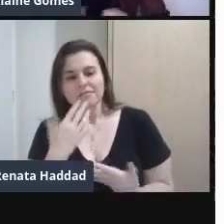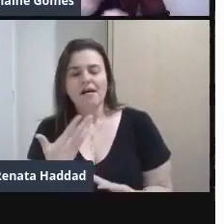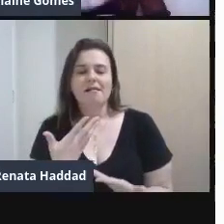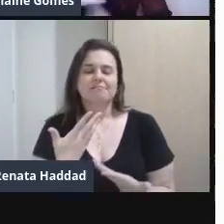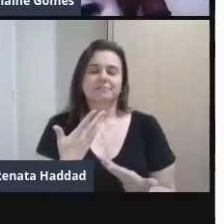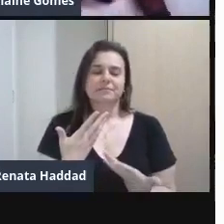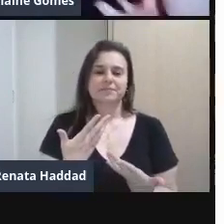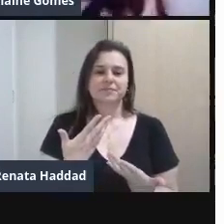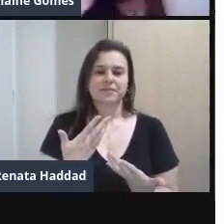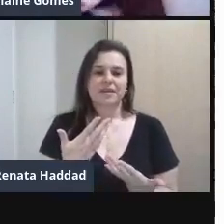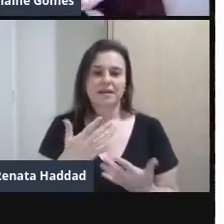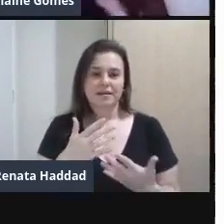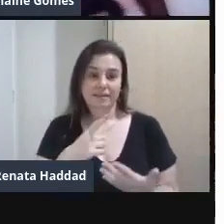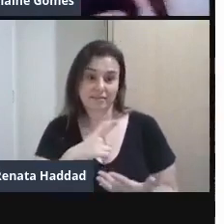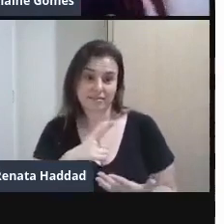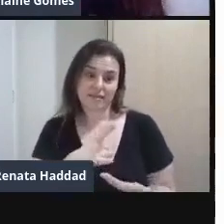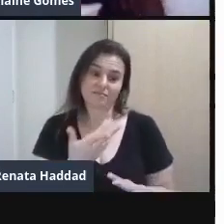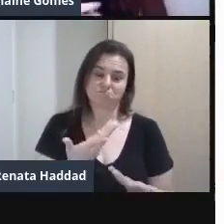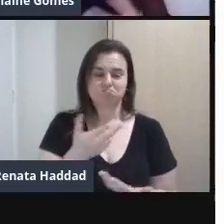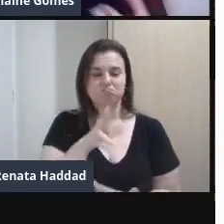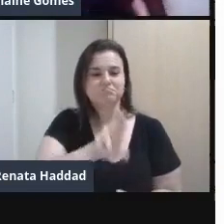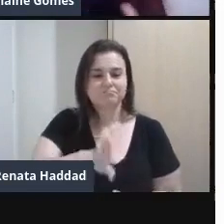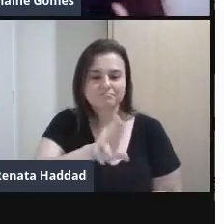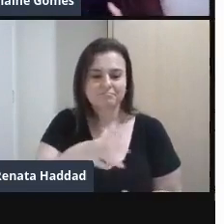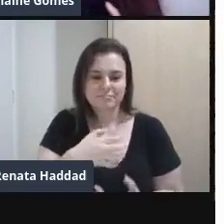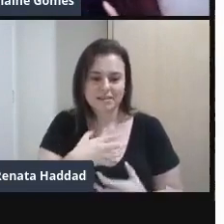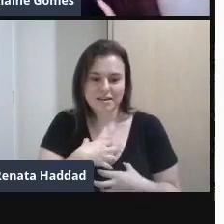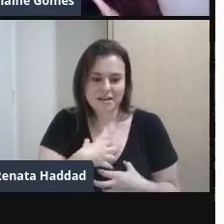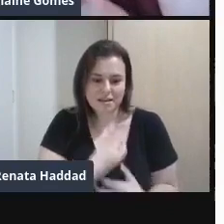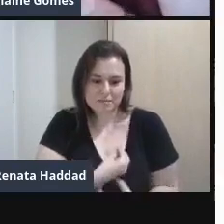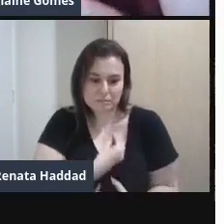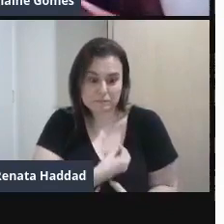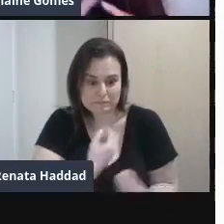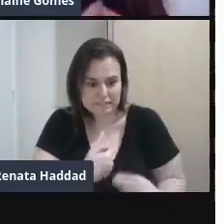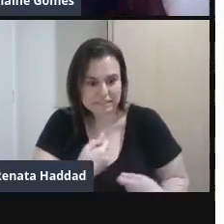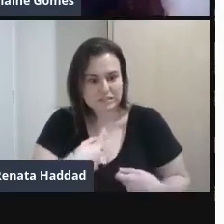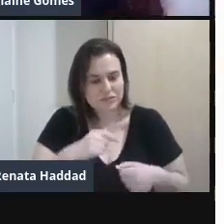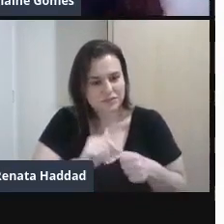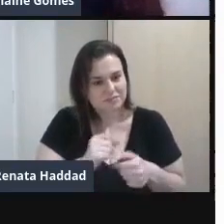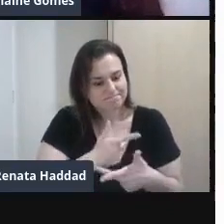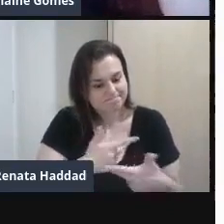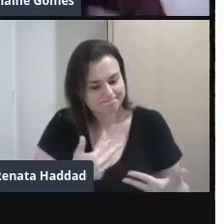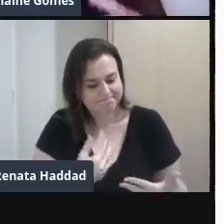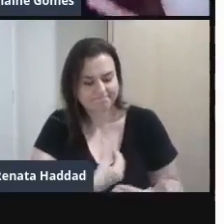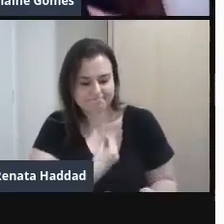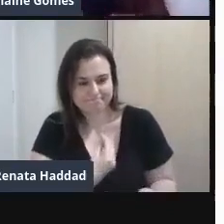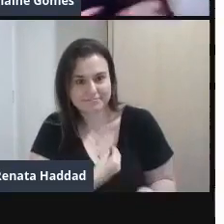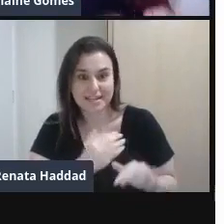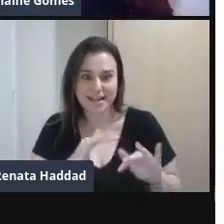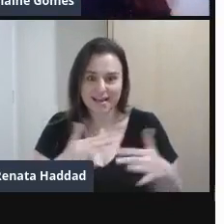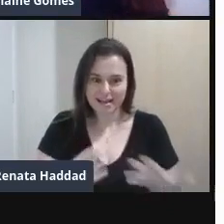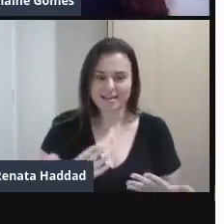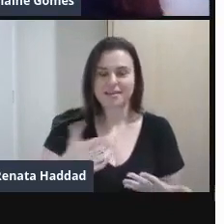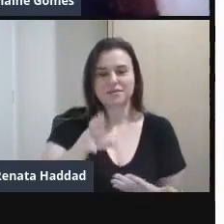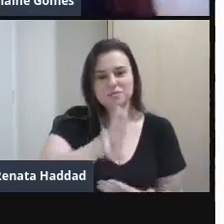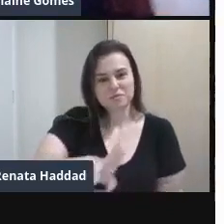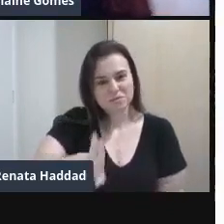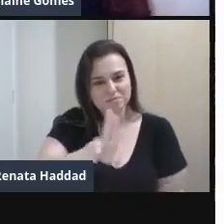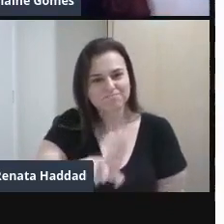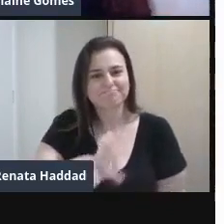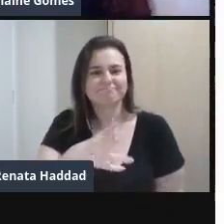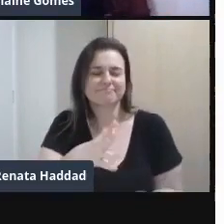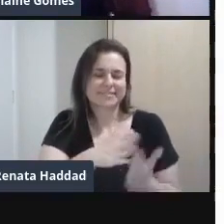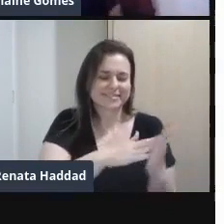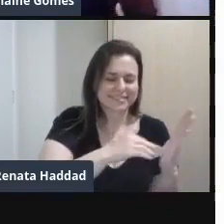incentivo De ocupação De alguma maneira De vida De alguma maneira Aí As tintas São dadas As pincéis São